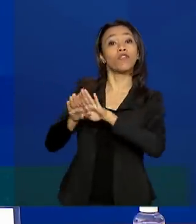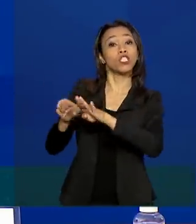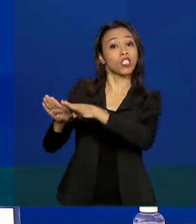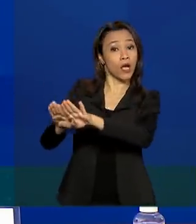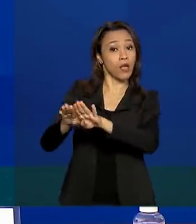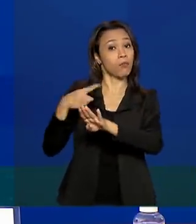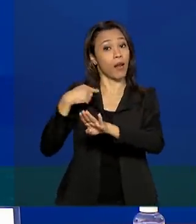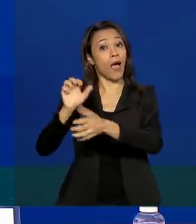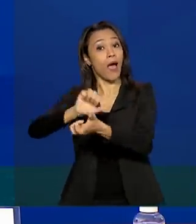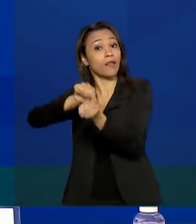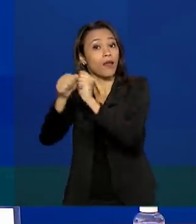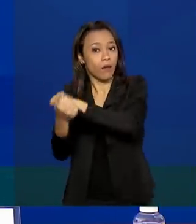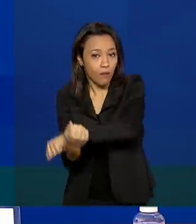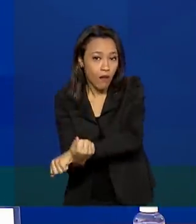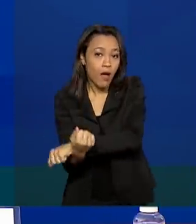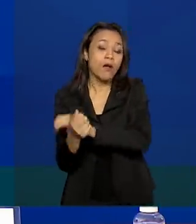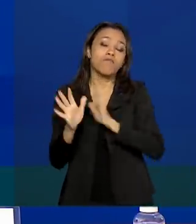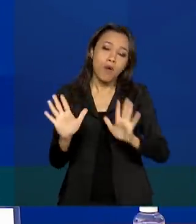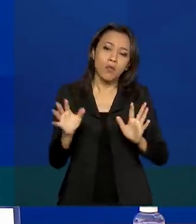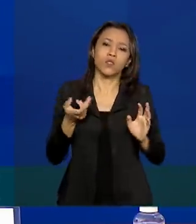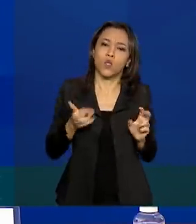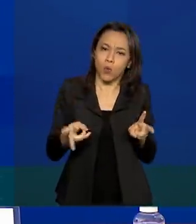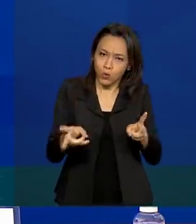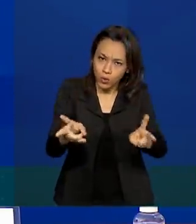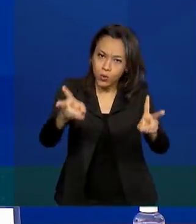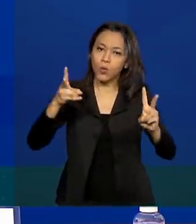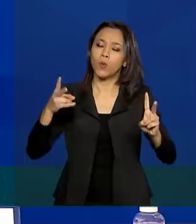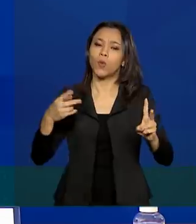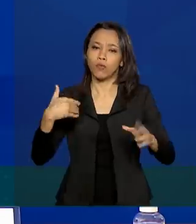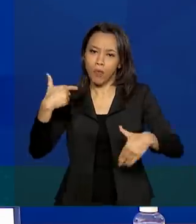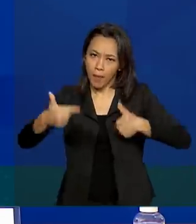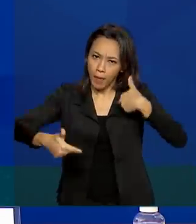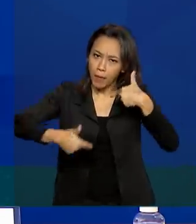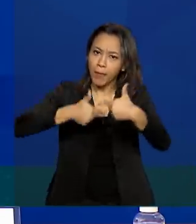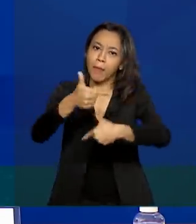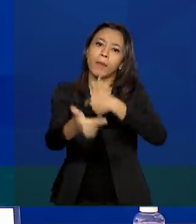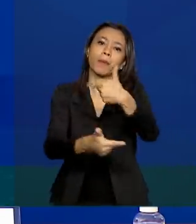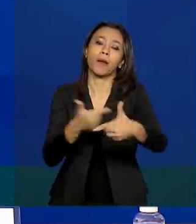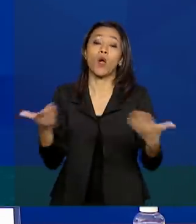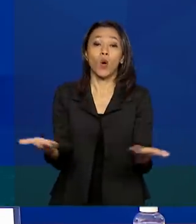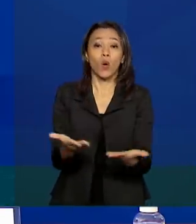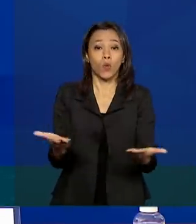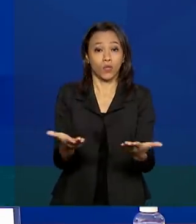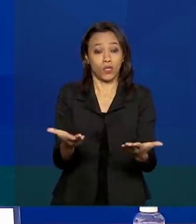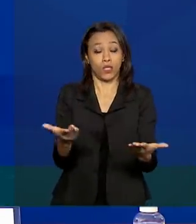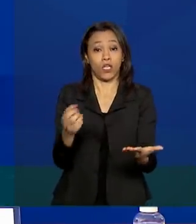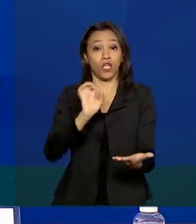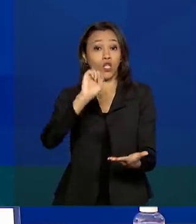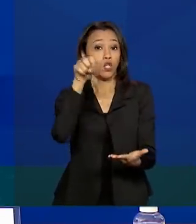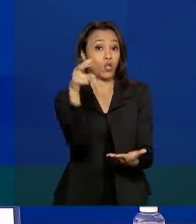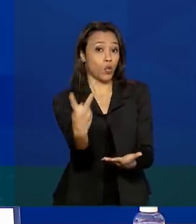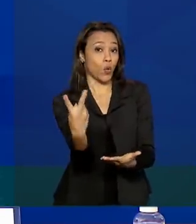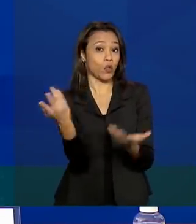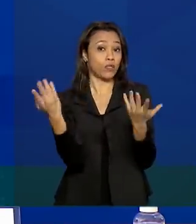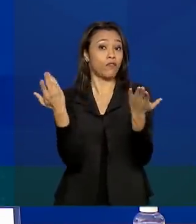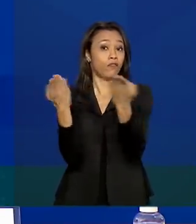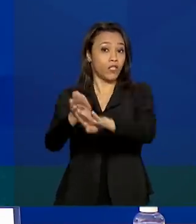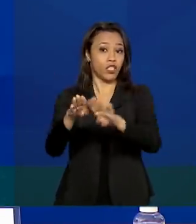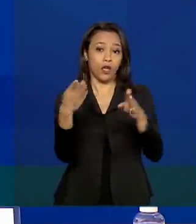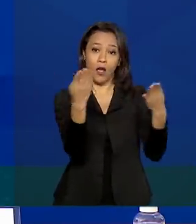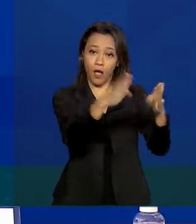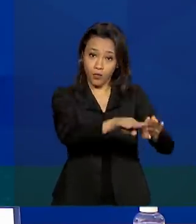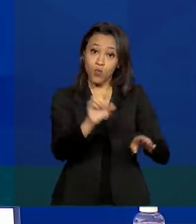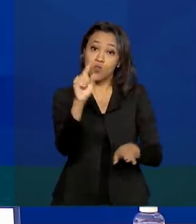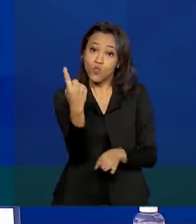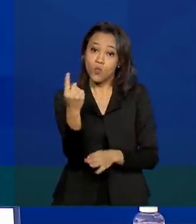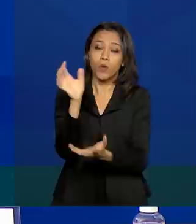mas eles estão funcionando satisfacoriamente. Hoje, por Covid, nós temos apenas dois frigoríficos fechados, um em